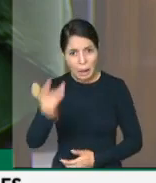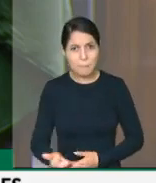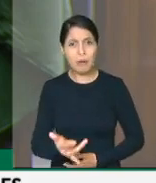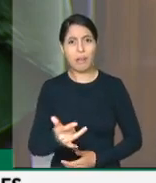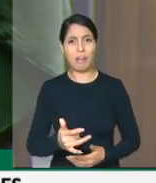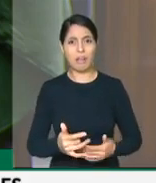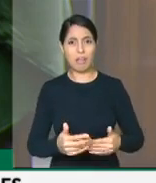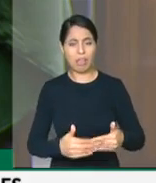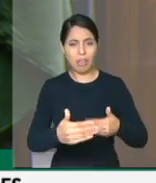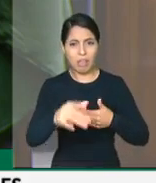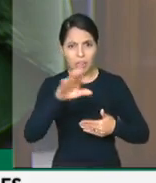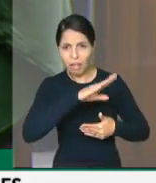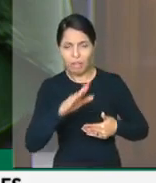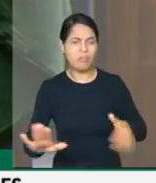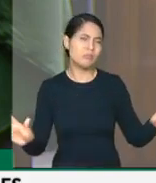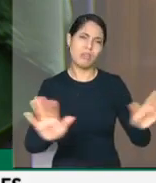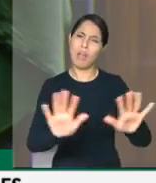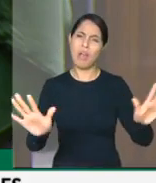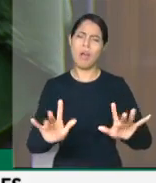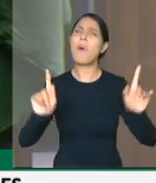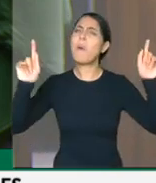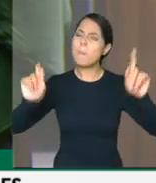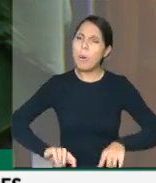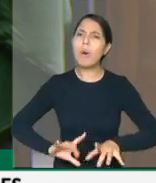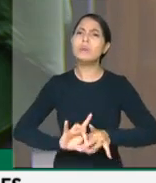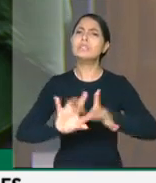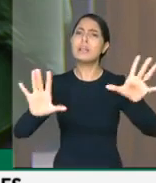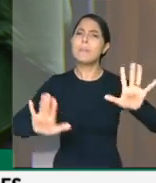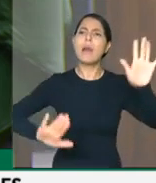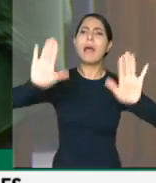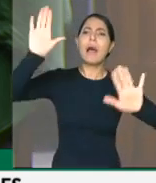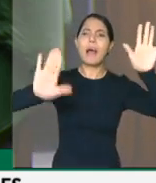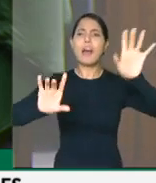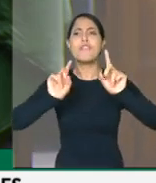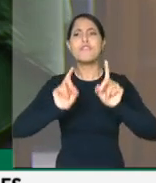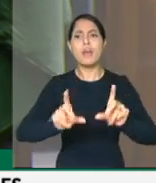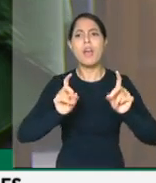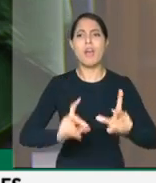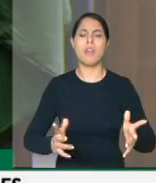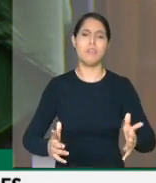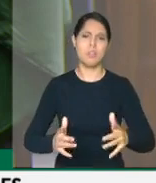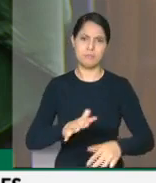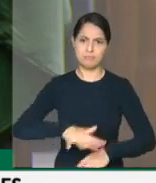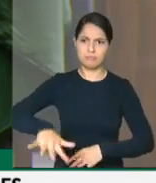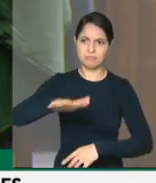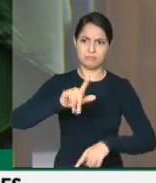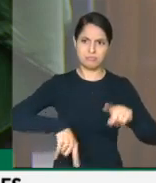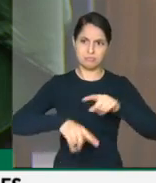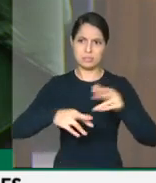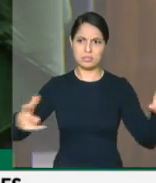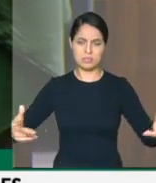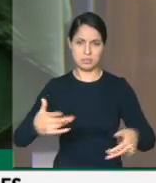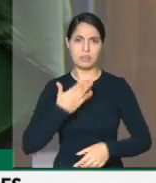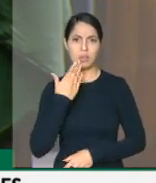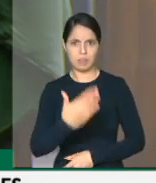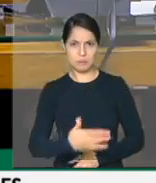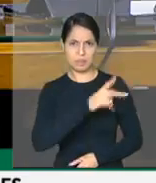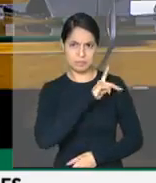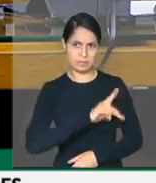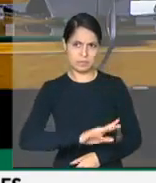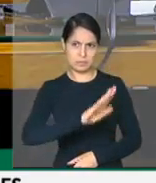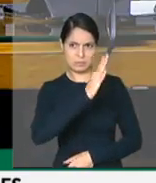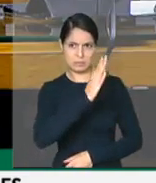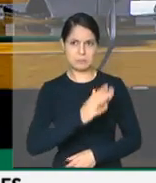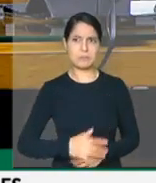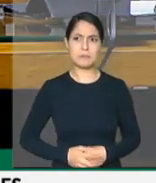extensão do CETEC e possam fazer oferta de venda ao mercado. Esse é o meu pedido, presidente. Gostaria que vossa